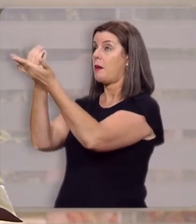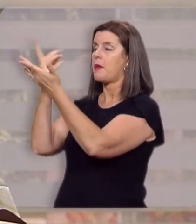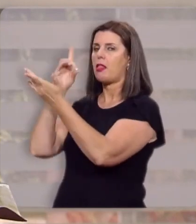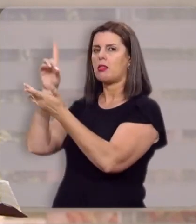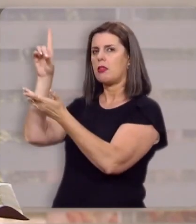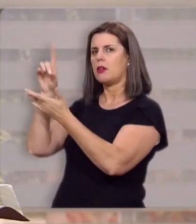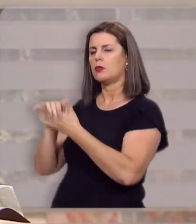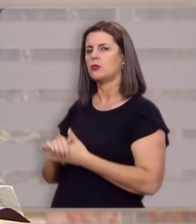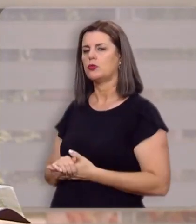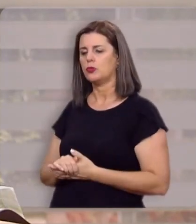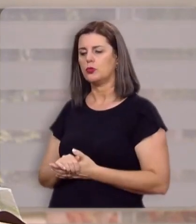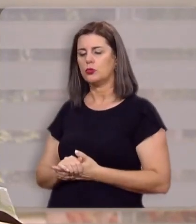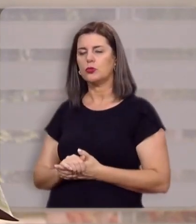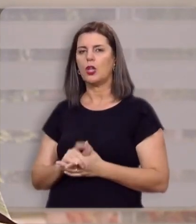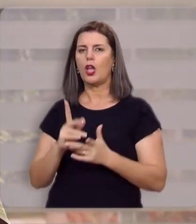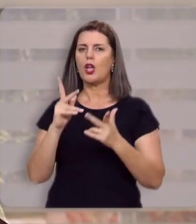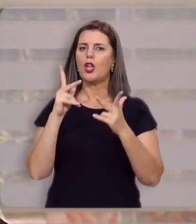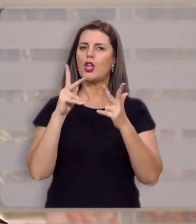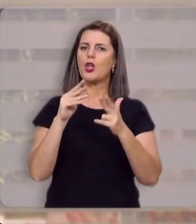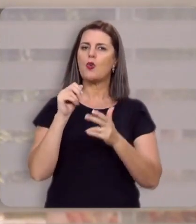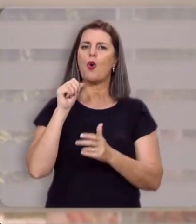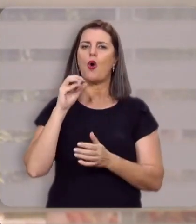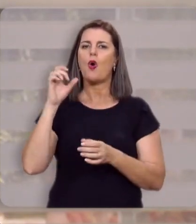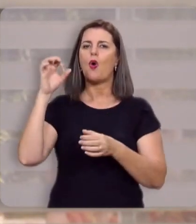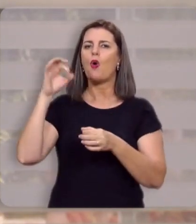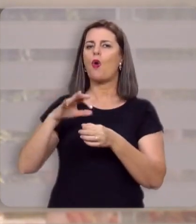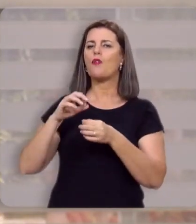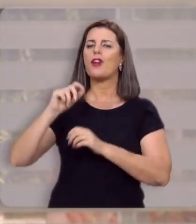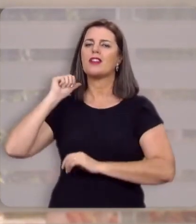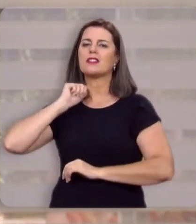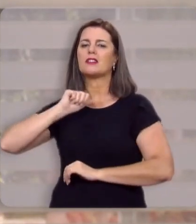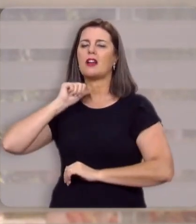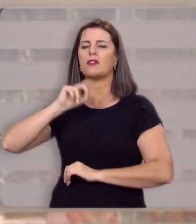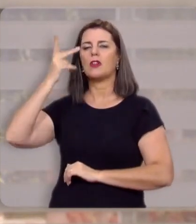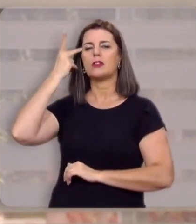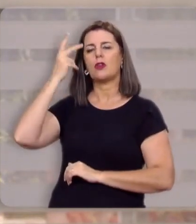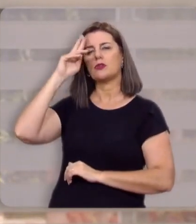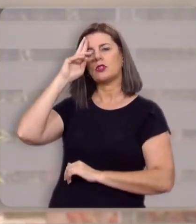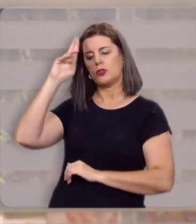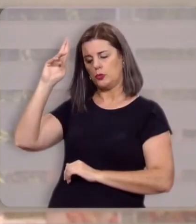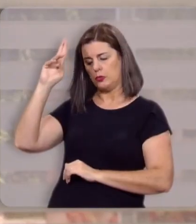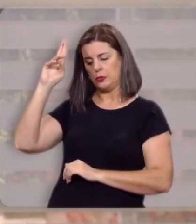mas para Deus, como oferta de libação ao Senhor.